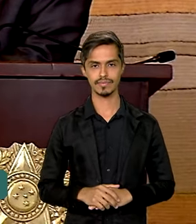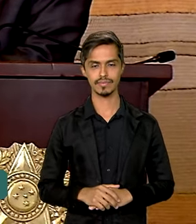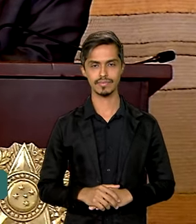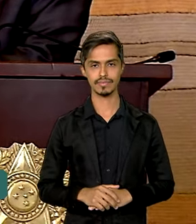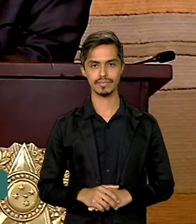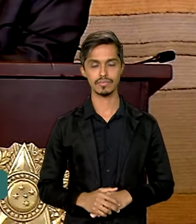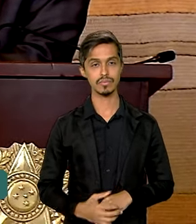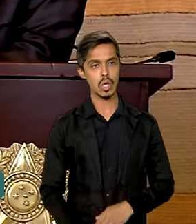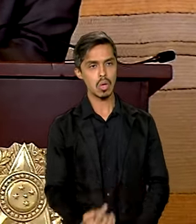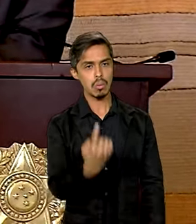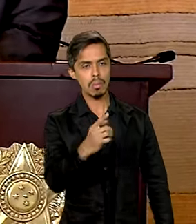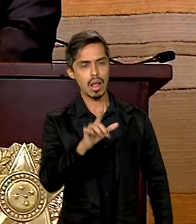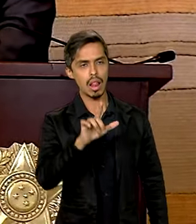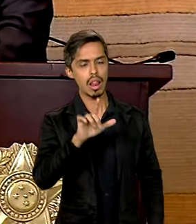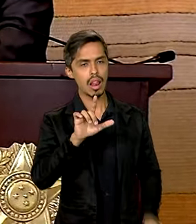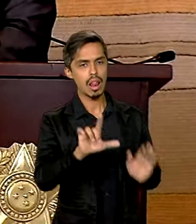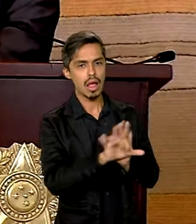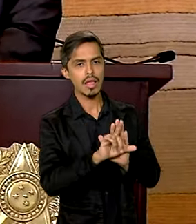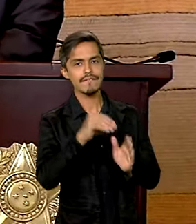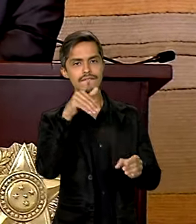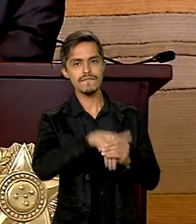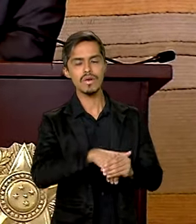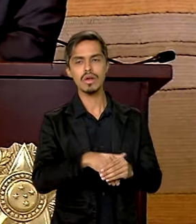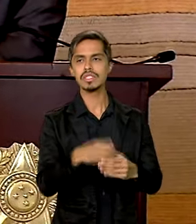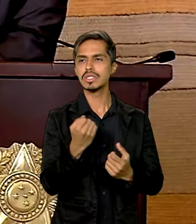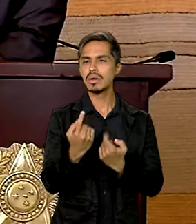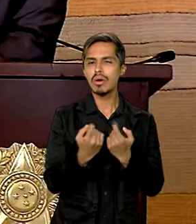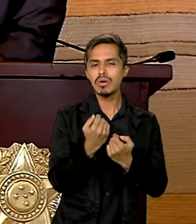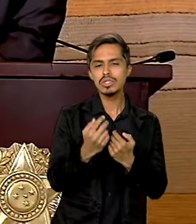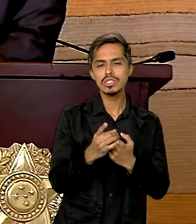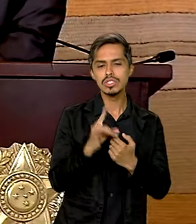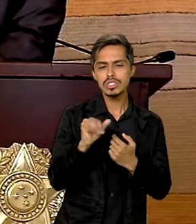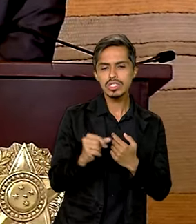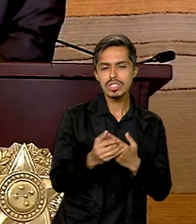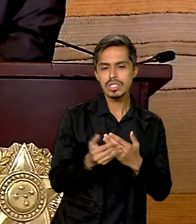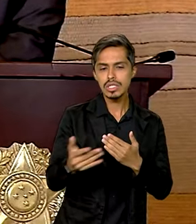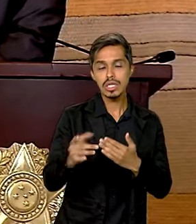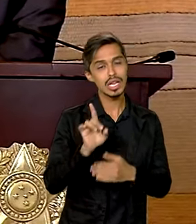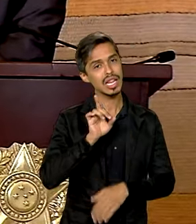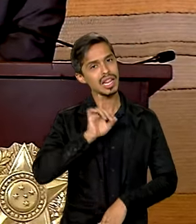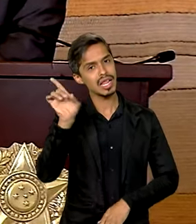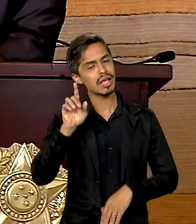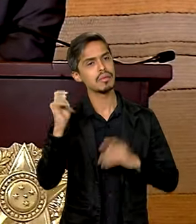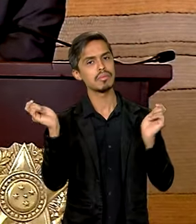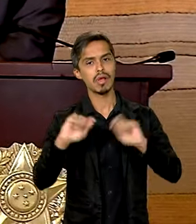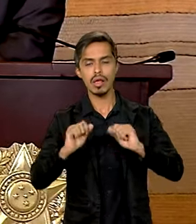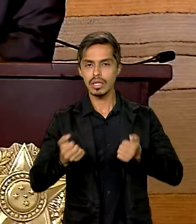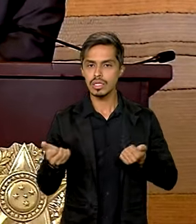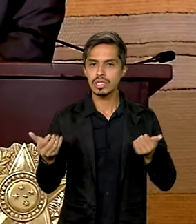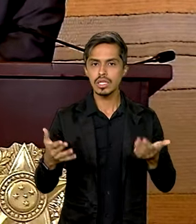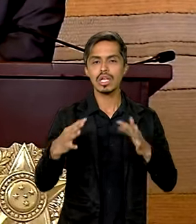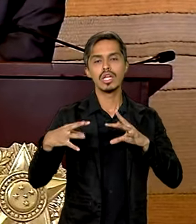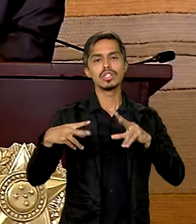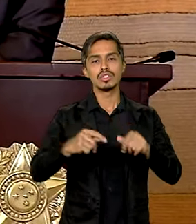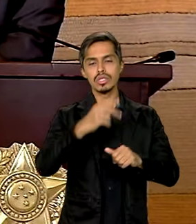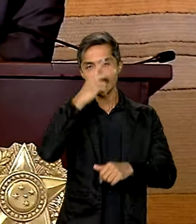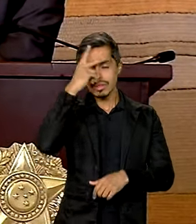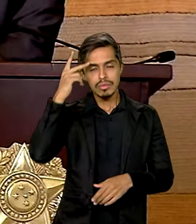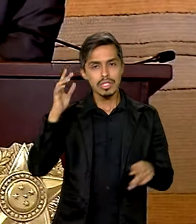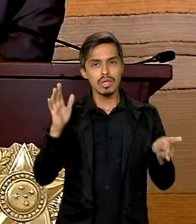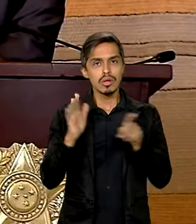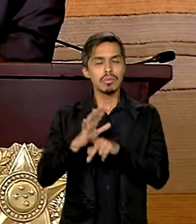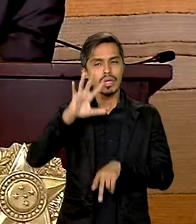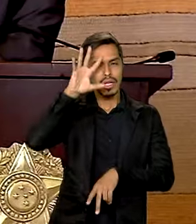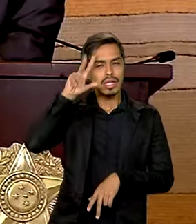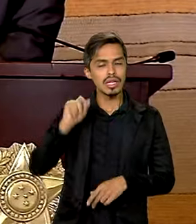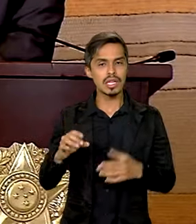Uma lei será votada em alguns dias, daqui a alguns dias, no Benin, para conceder a todos os afrodescendentes que assim